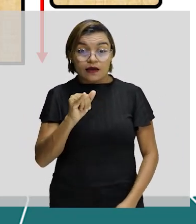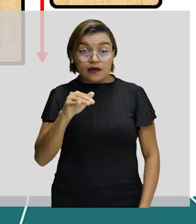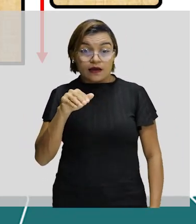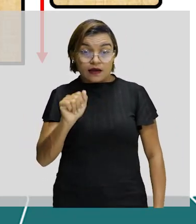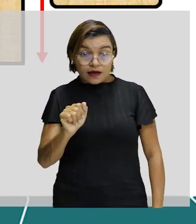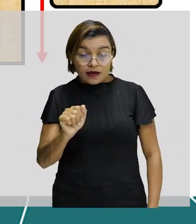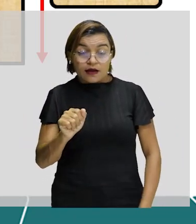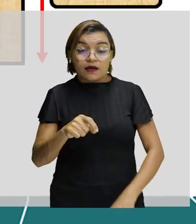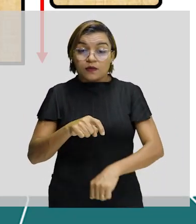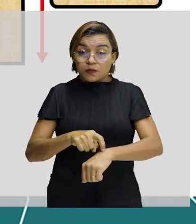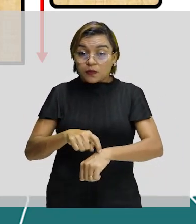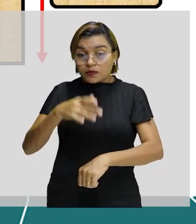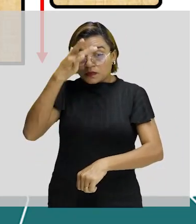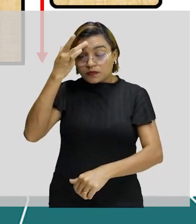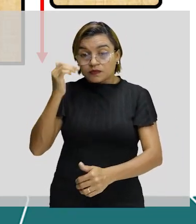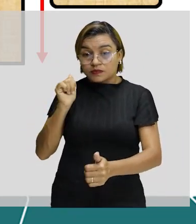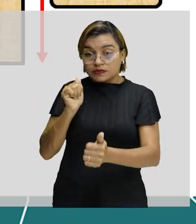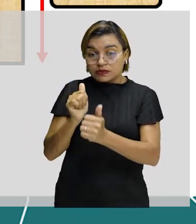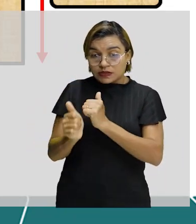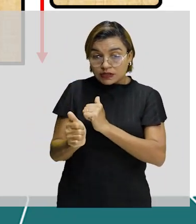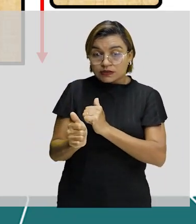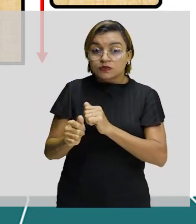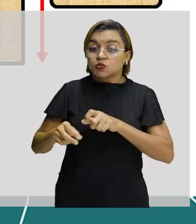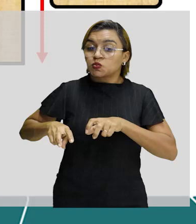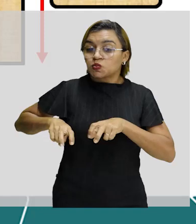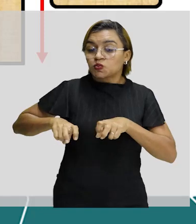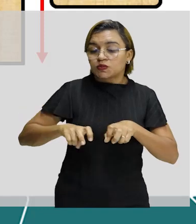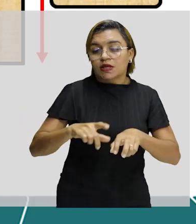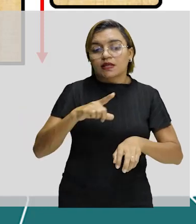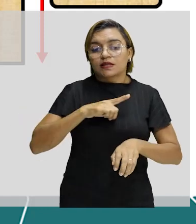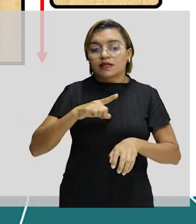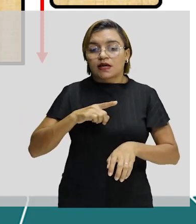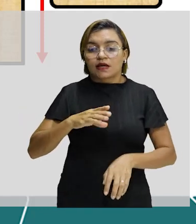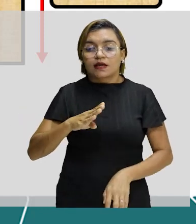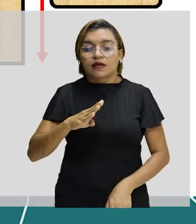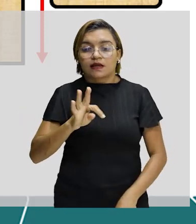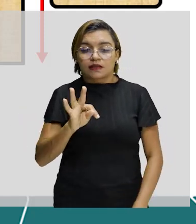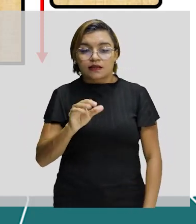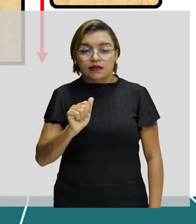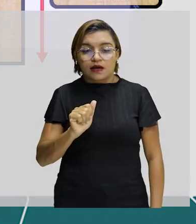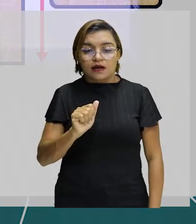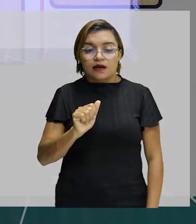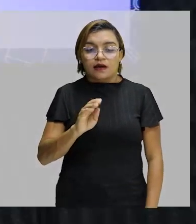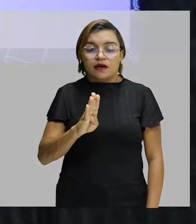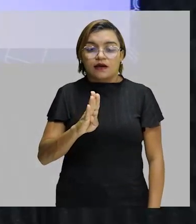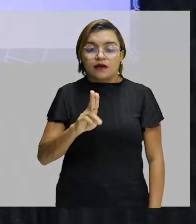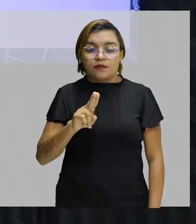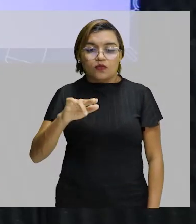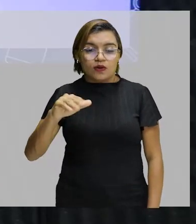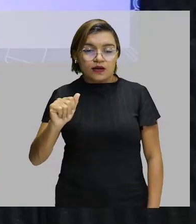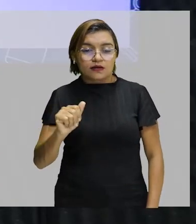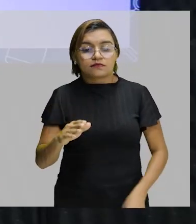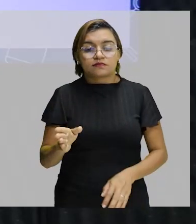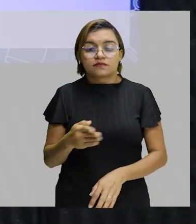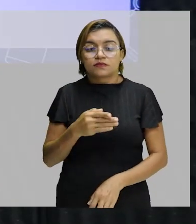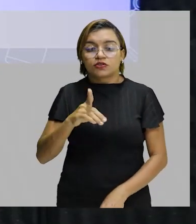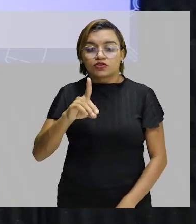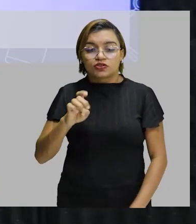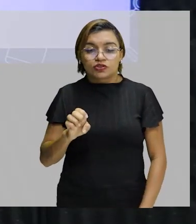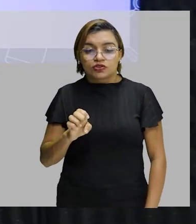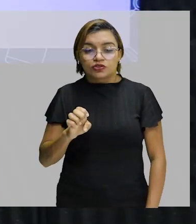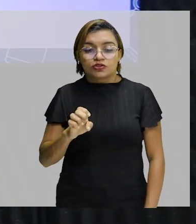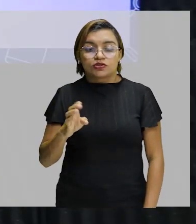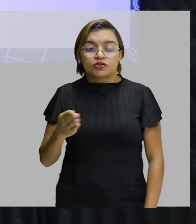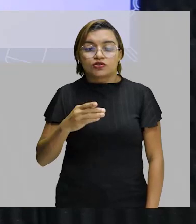faz a corrida de balanço, existe a tábua de chamada, que obrigatoriamente o atleta quando vai realizar